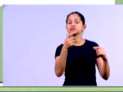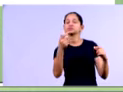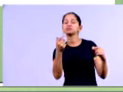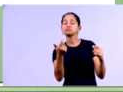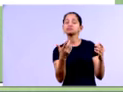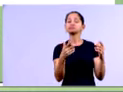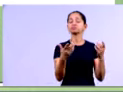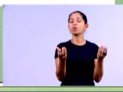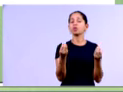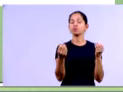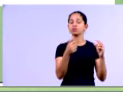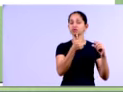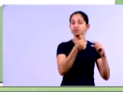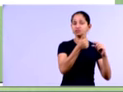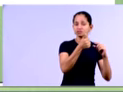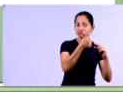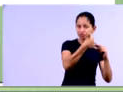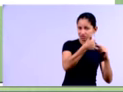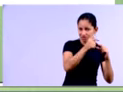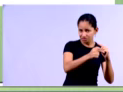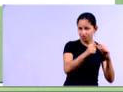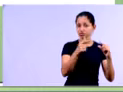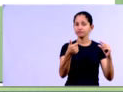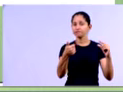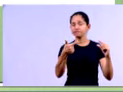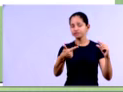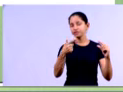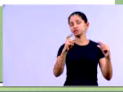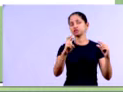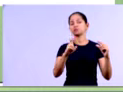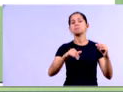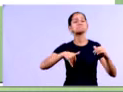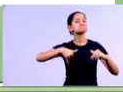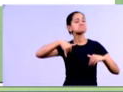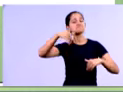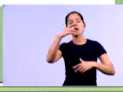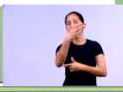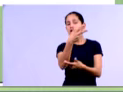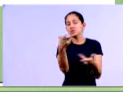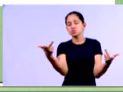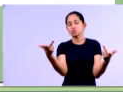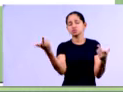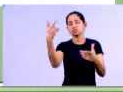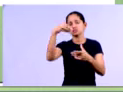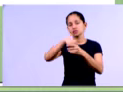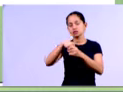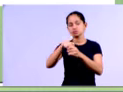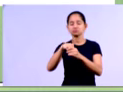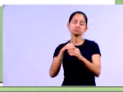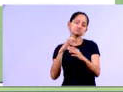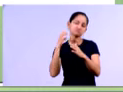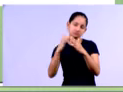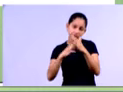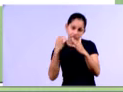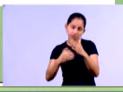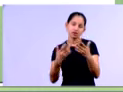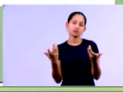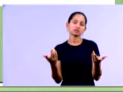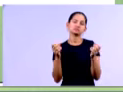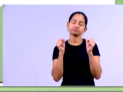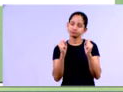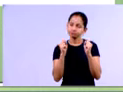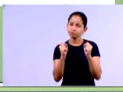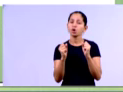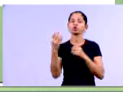17,34%. O quer dizer isso, gente? Que a empresa deve ter colocado mais bens, né, mais equipamentos dentro do seu patrimônio,